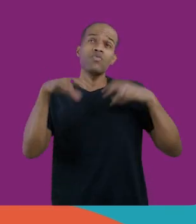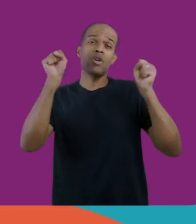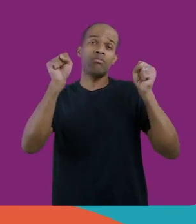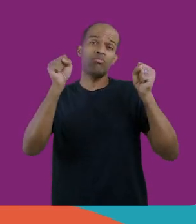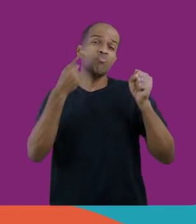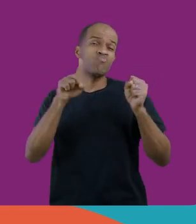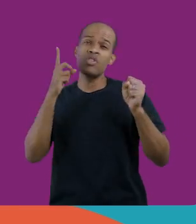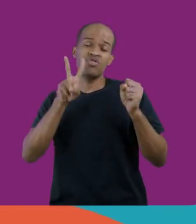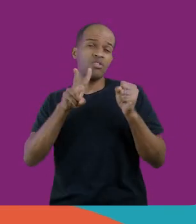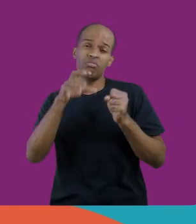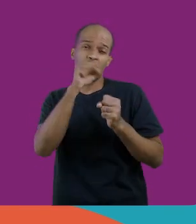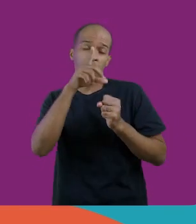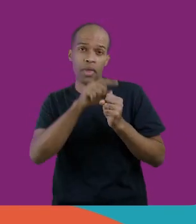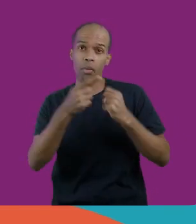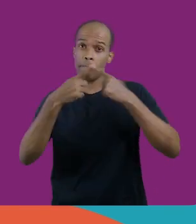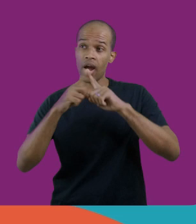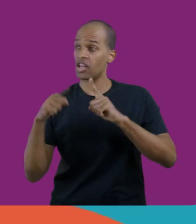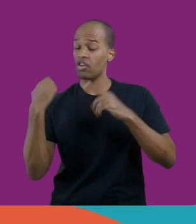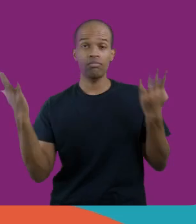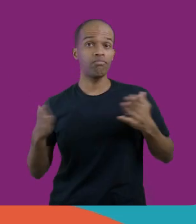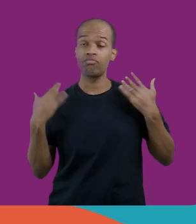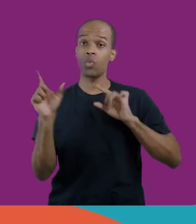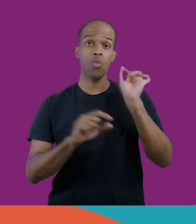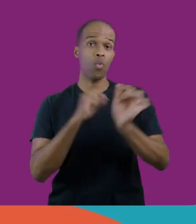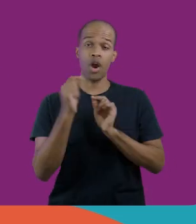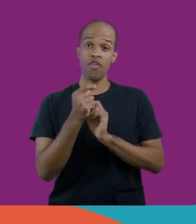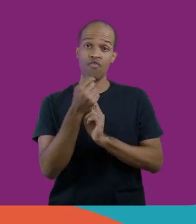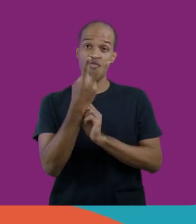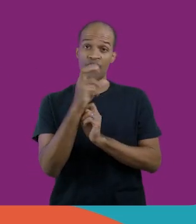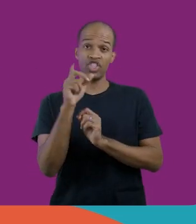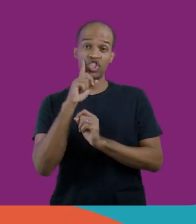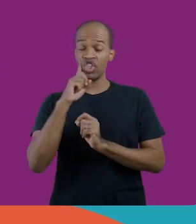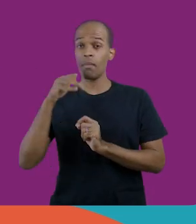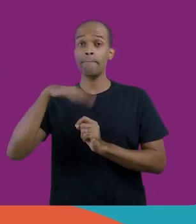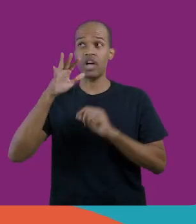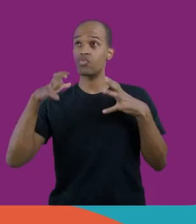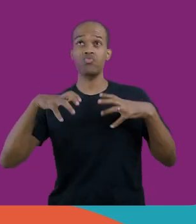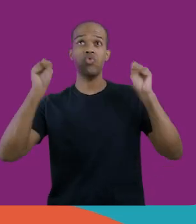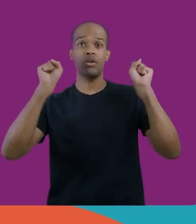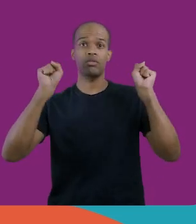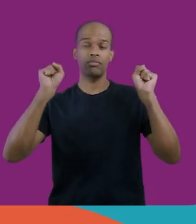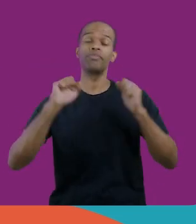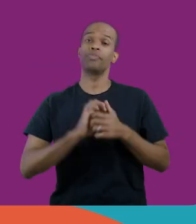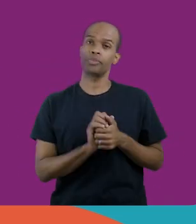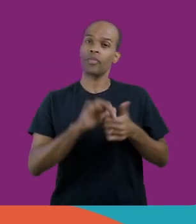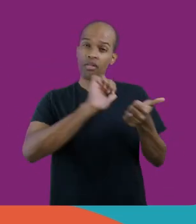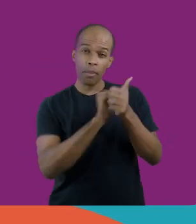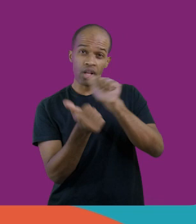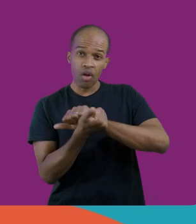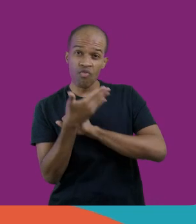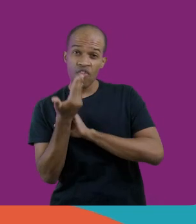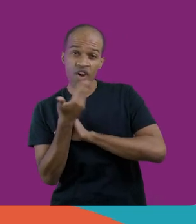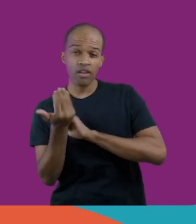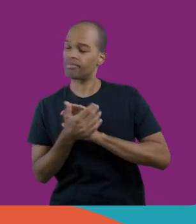energia aqui, um ou dois dias, um final de semana, mas, para a nossa surpresa, foram mais de 20 dias. A adaptação, ela não foi